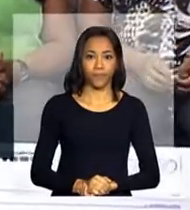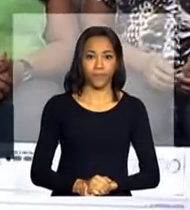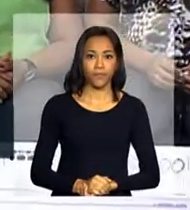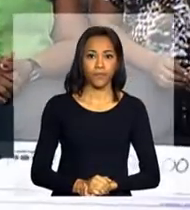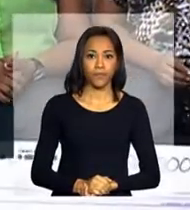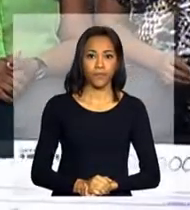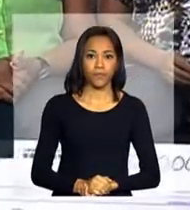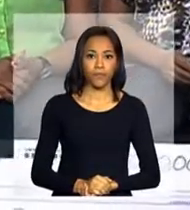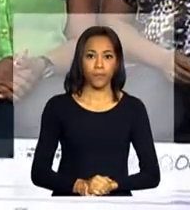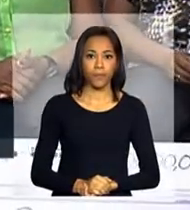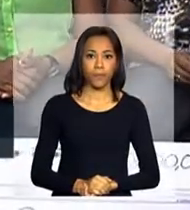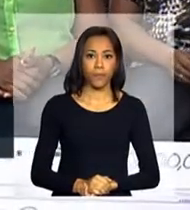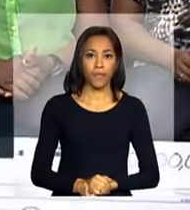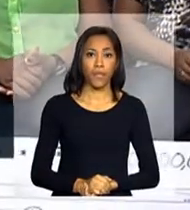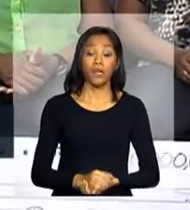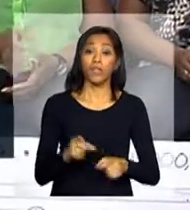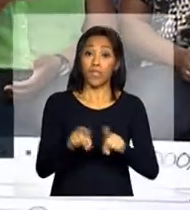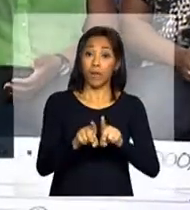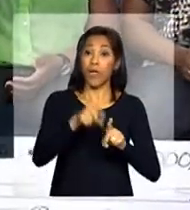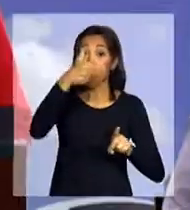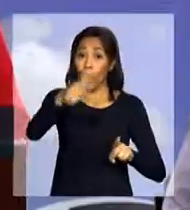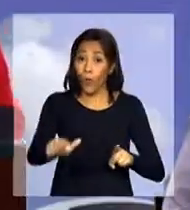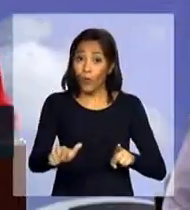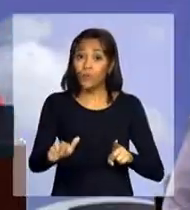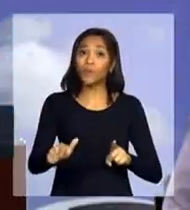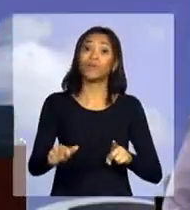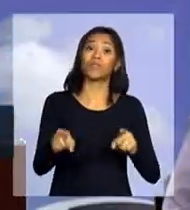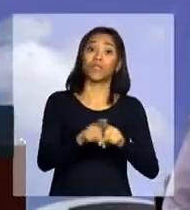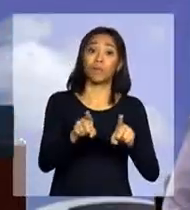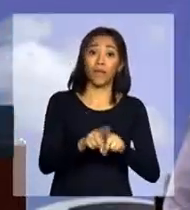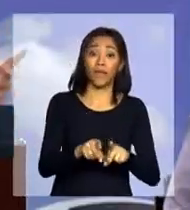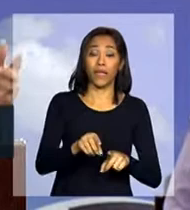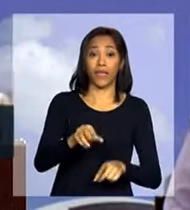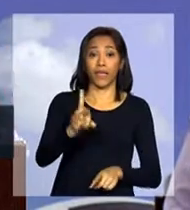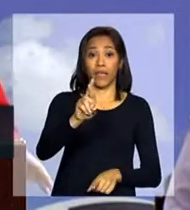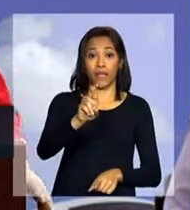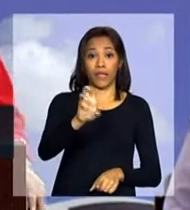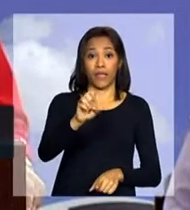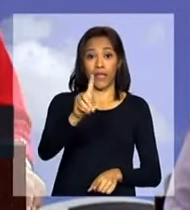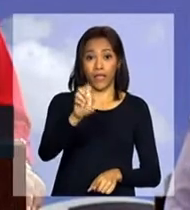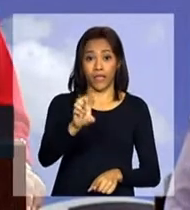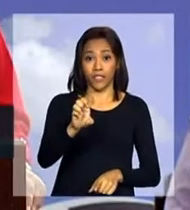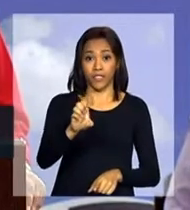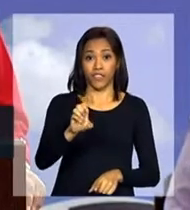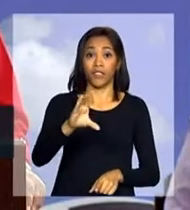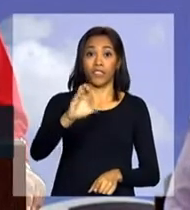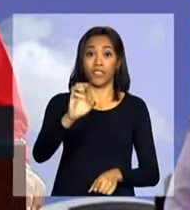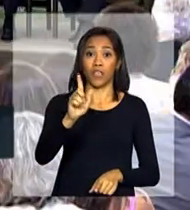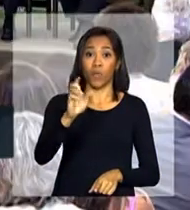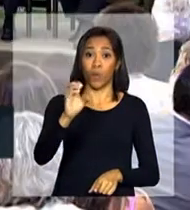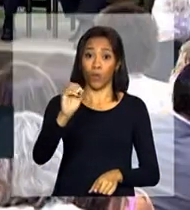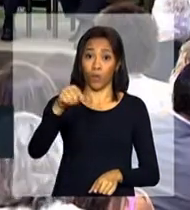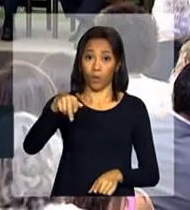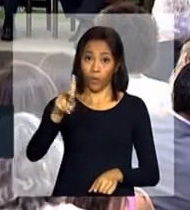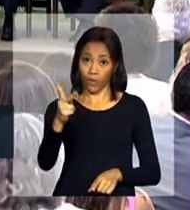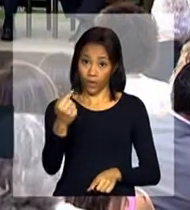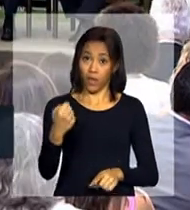Com o Rede Cegonha, criado também agora a partir de 2011,